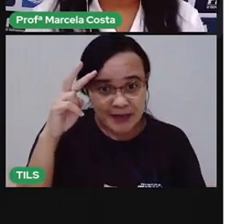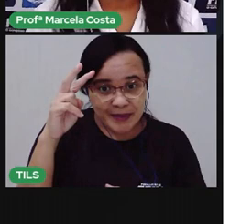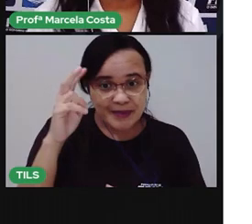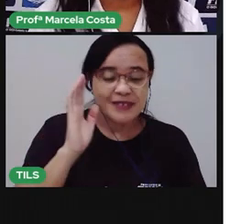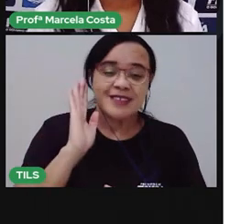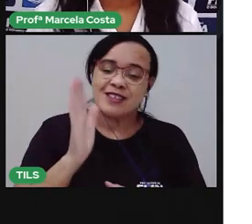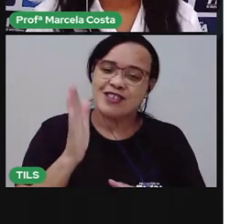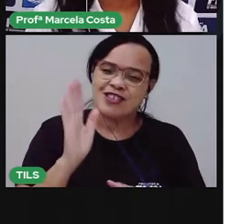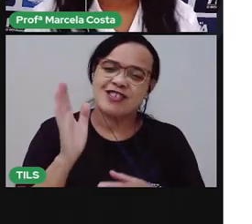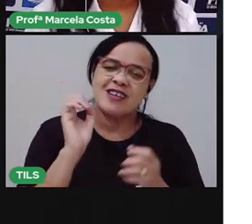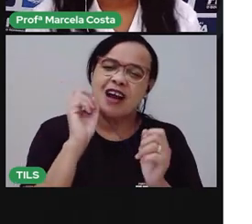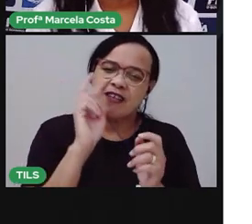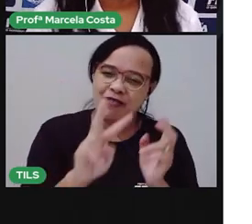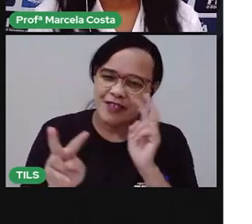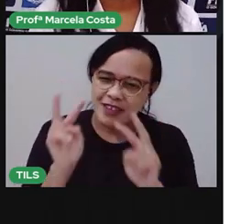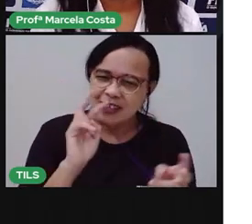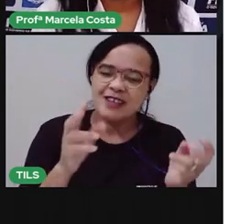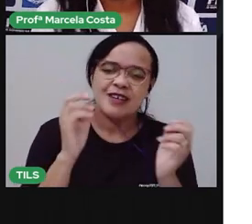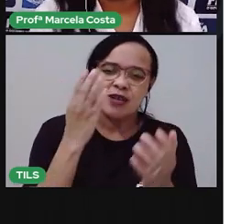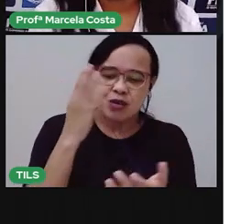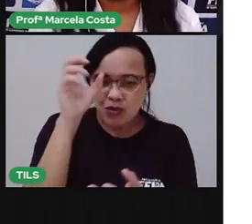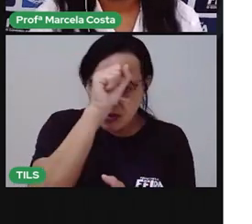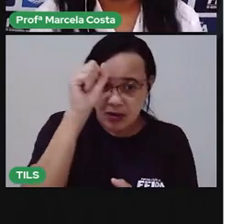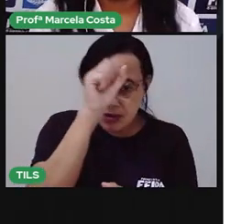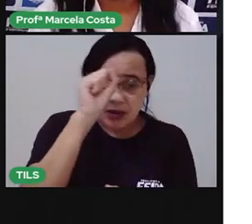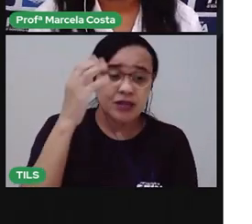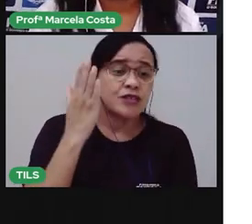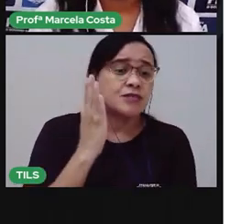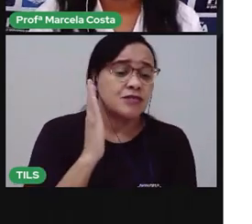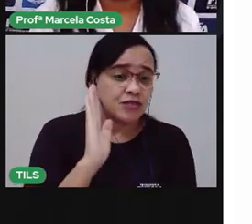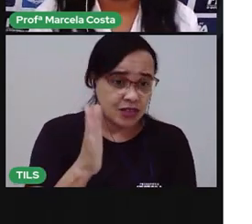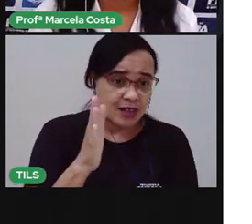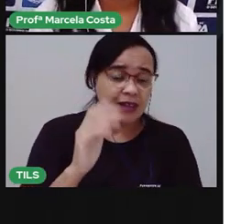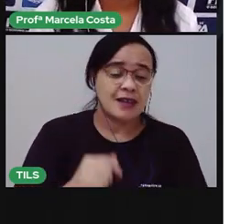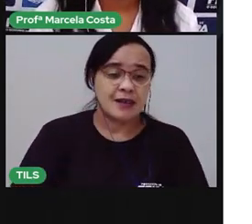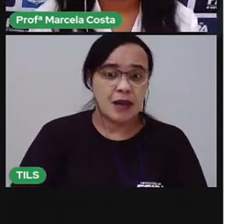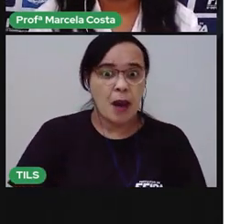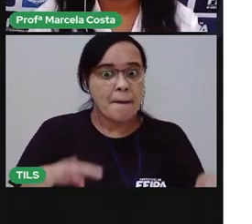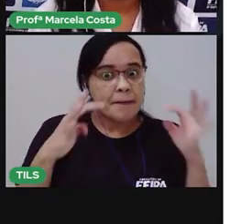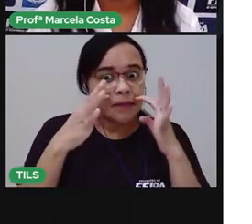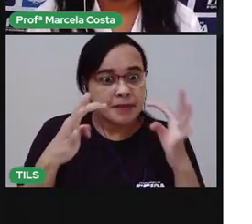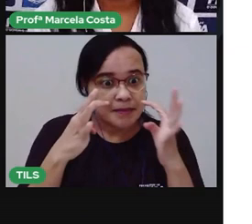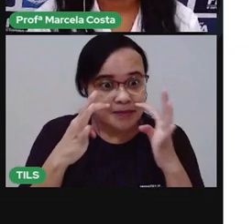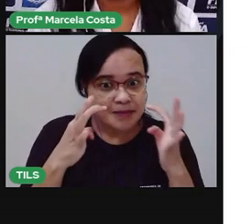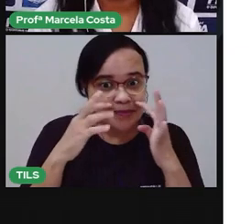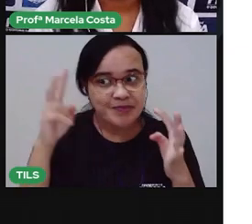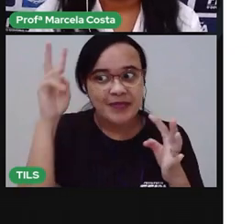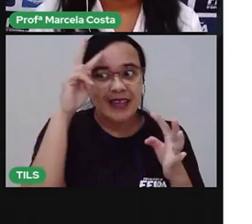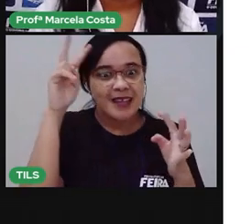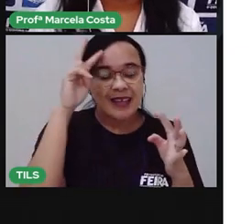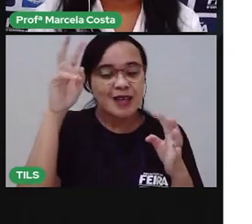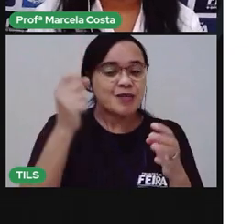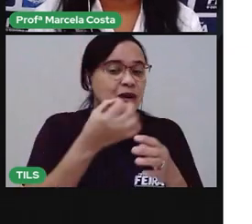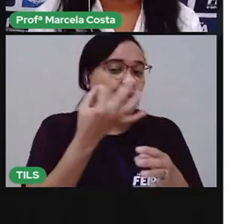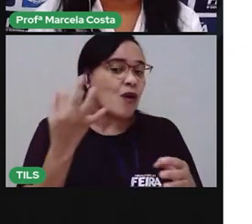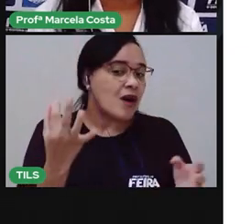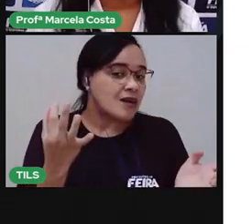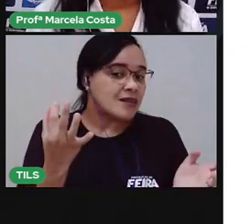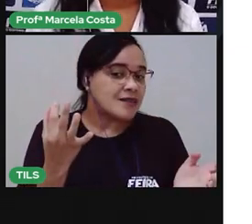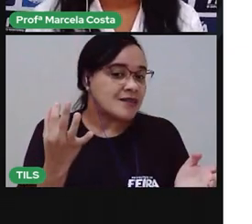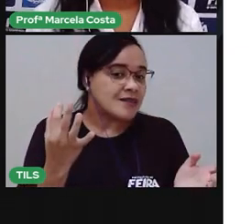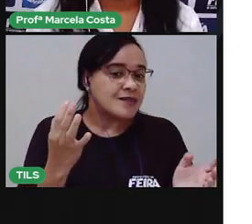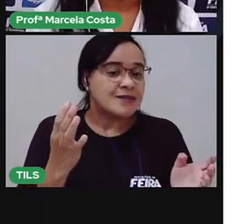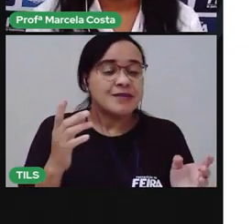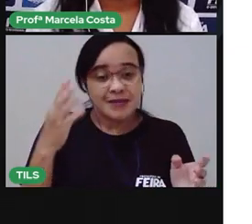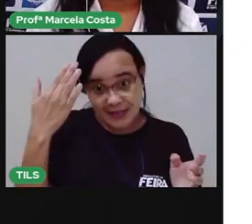já viu na aula, então, quero ver quem foi que presteu atenção na última aula. Quem lembra quais são os sentidos